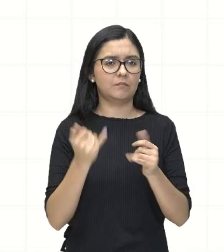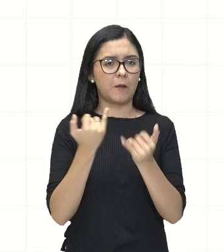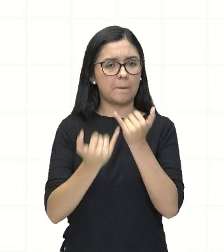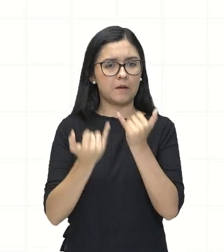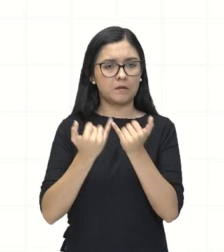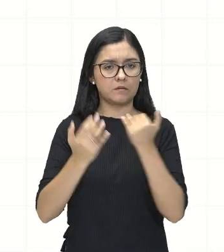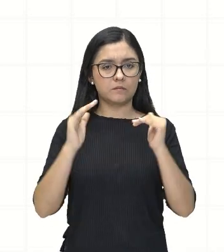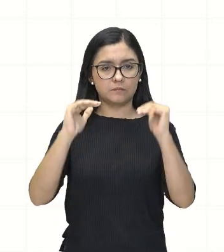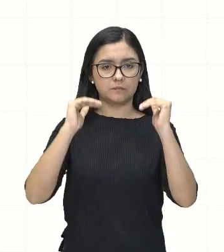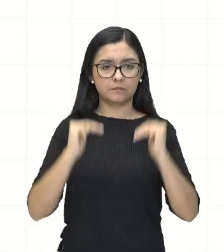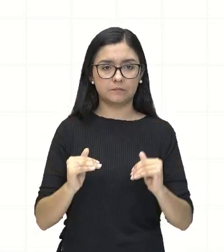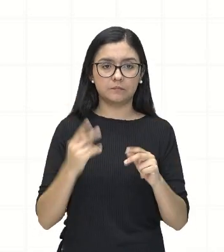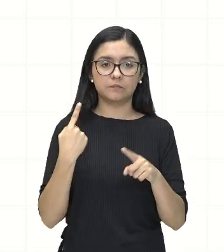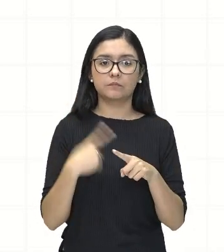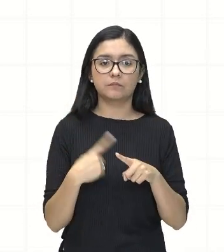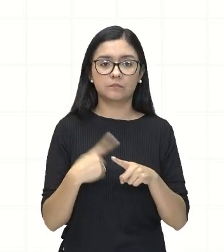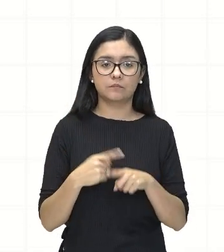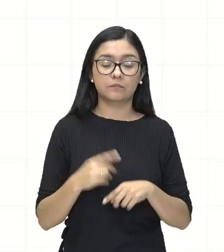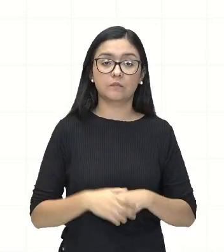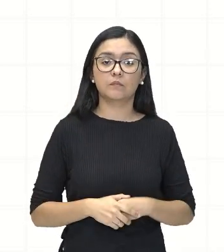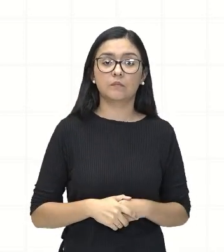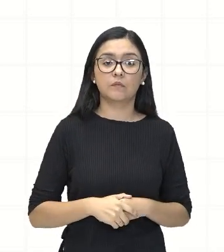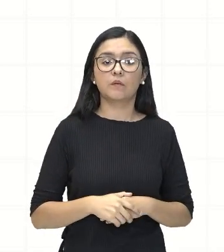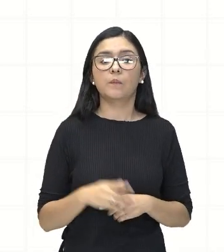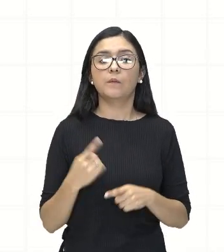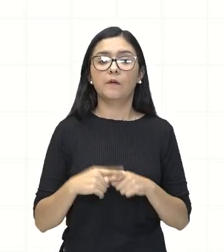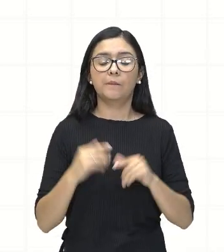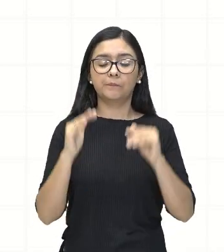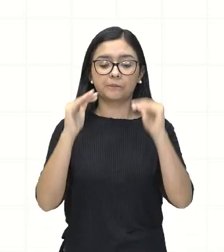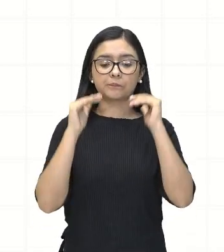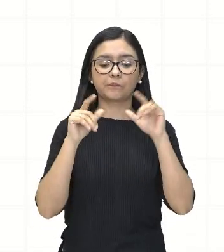Porque a nossa equação